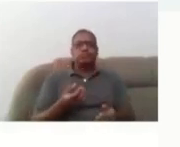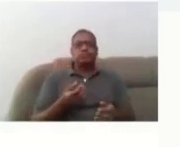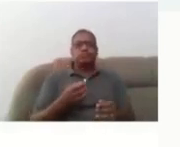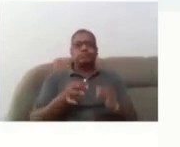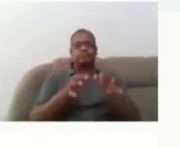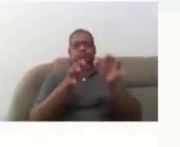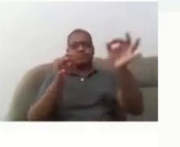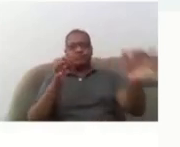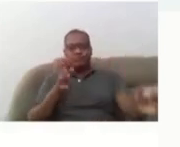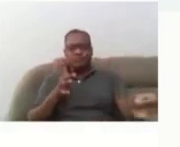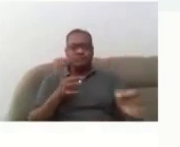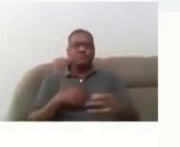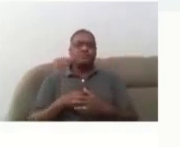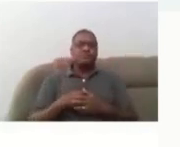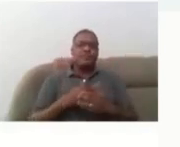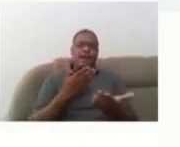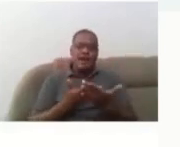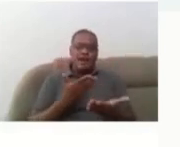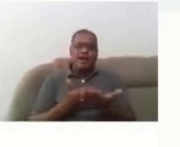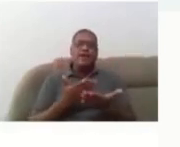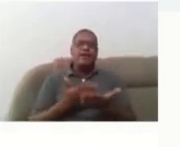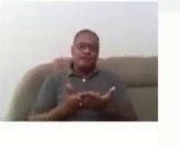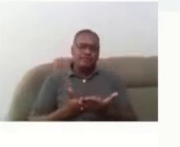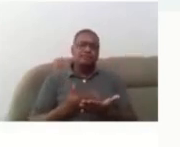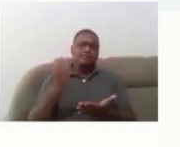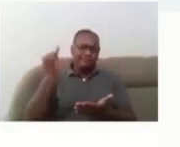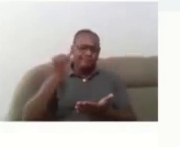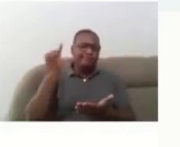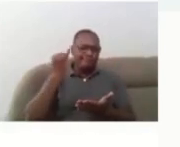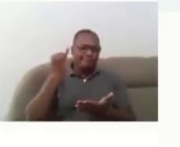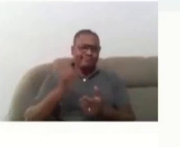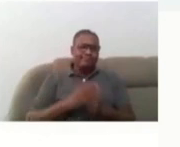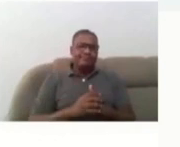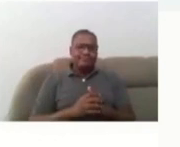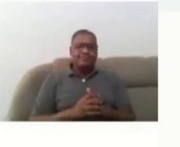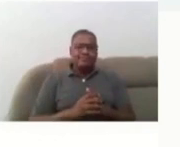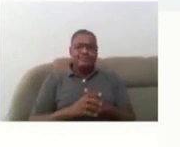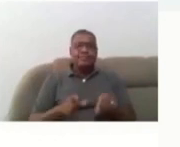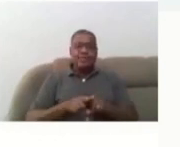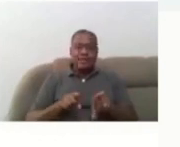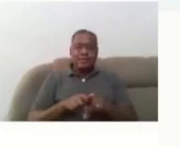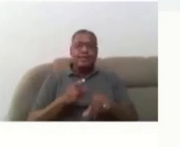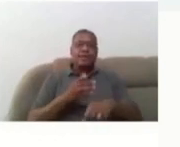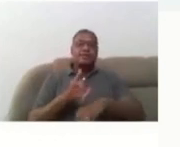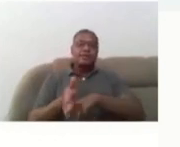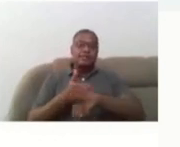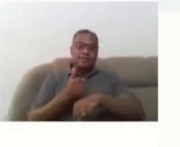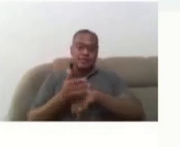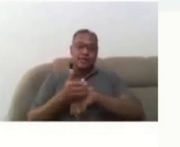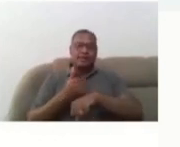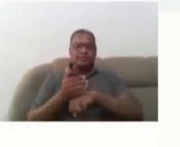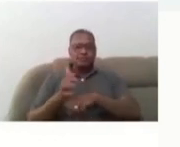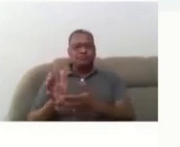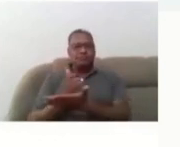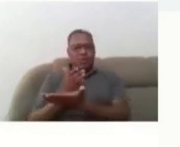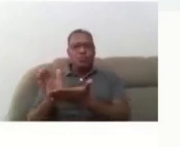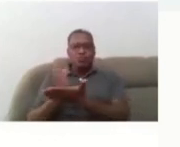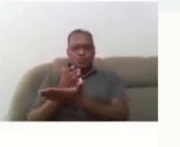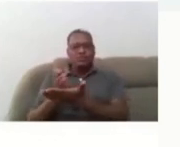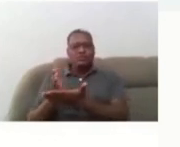internet, então é importante a gente pontuar um pouquinho em relação a isso e a acessibilidade de algumas plataformas e também